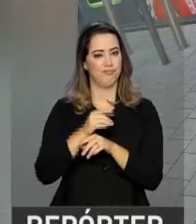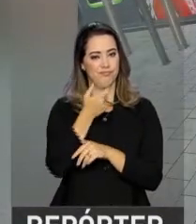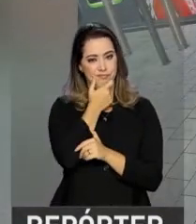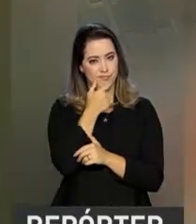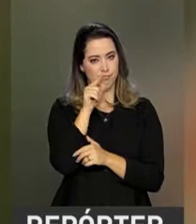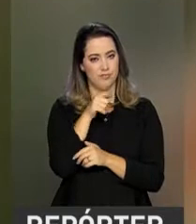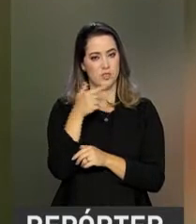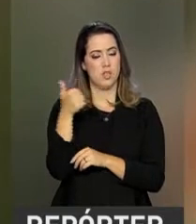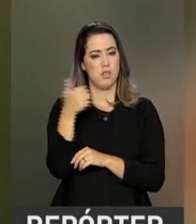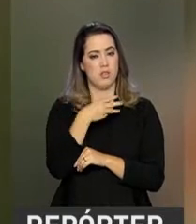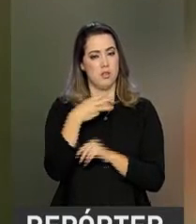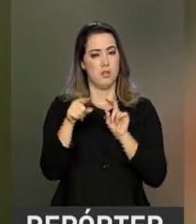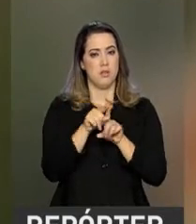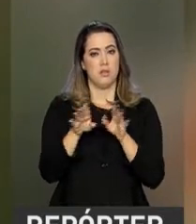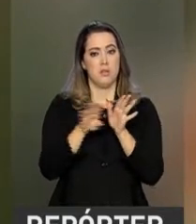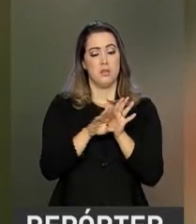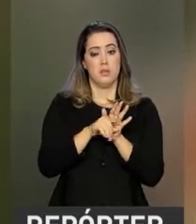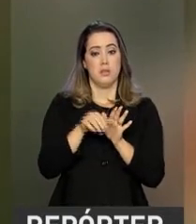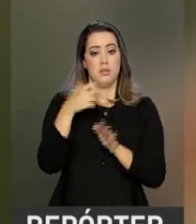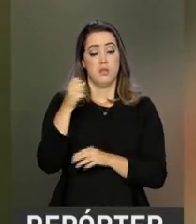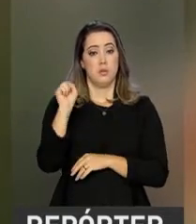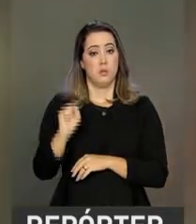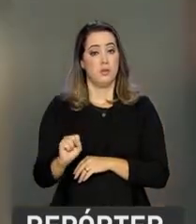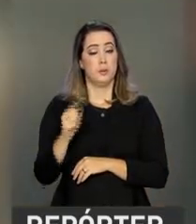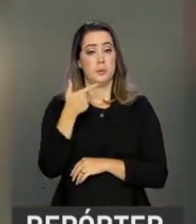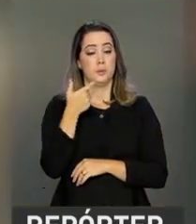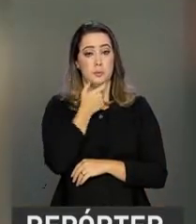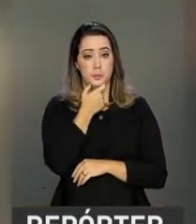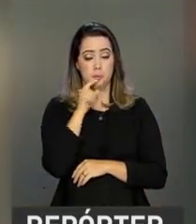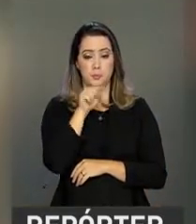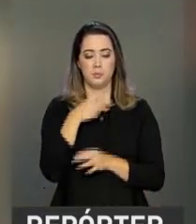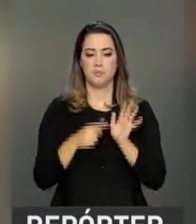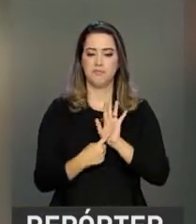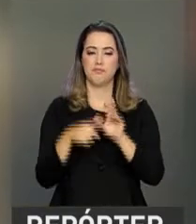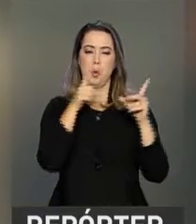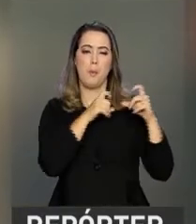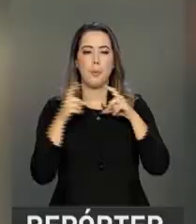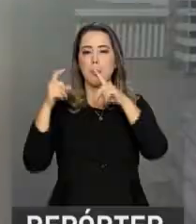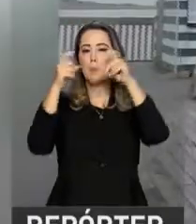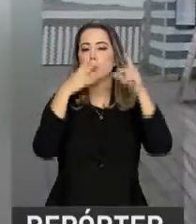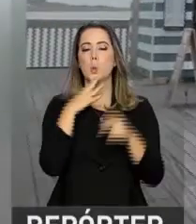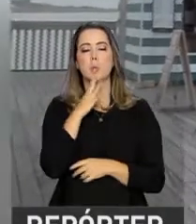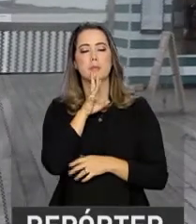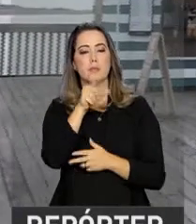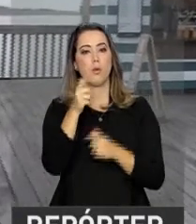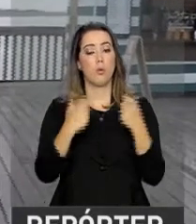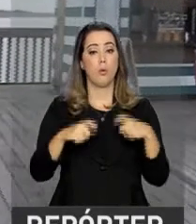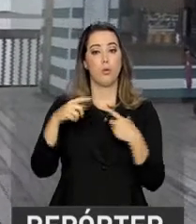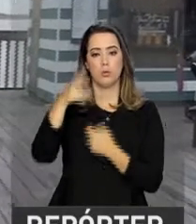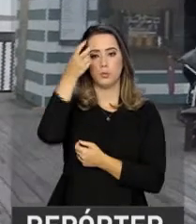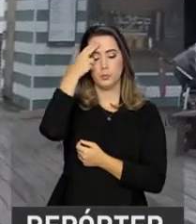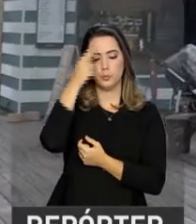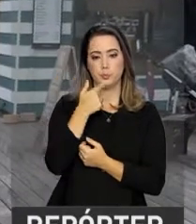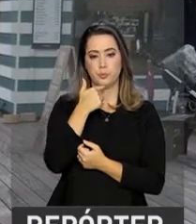De lá, seguiu para a cidade de Reixens, no sul da Inglaterra. E as fotos não deixam mentir. Ela está aproveitando para conhecer os costumes, a língua